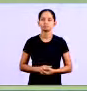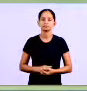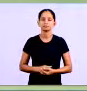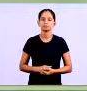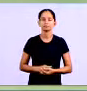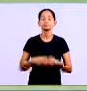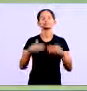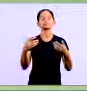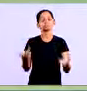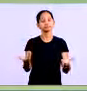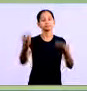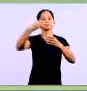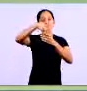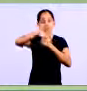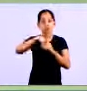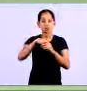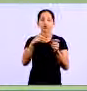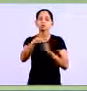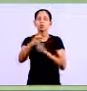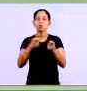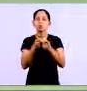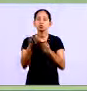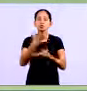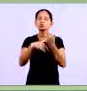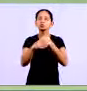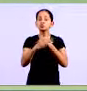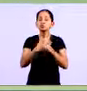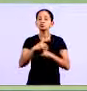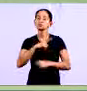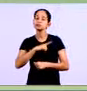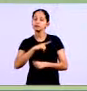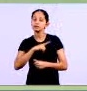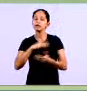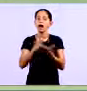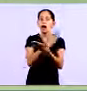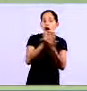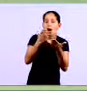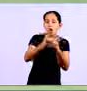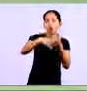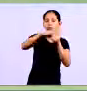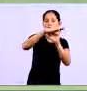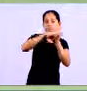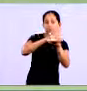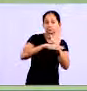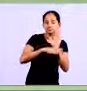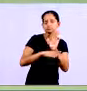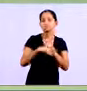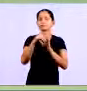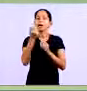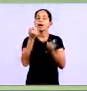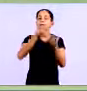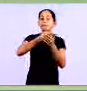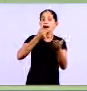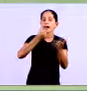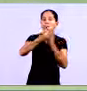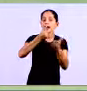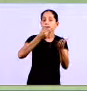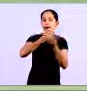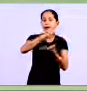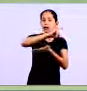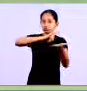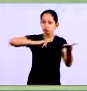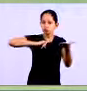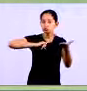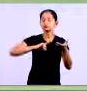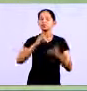Dentre os controles financeiros, podemos citar o controle de contas a pagar, que é aquele controle que nós realizamos com